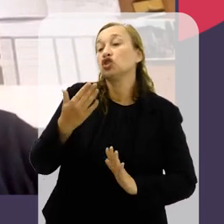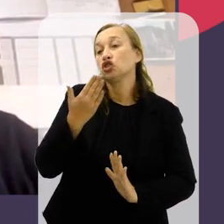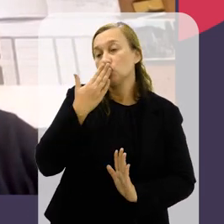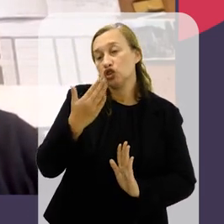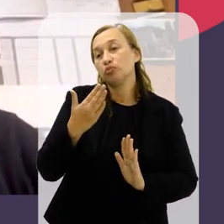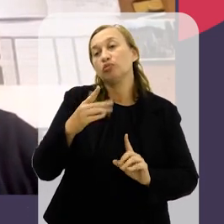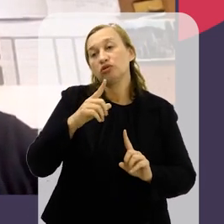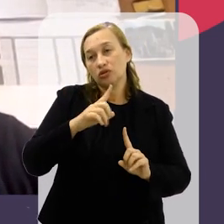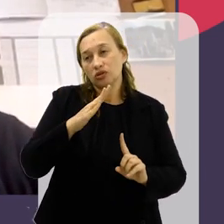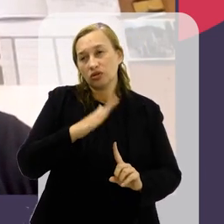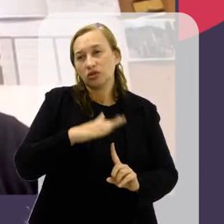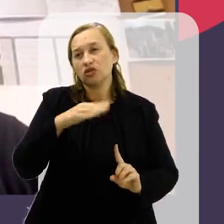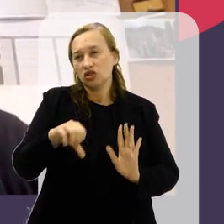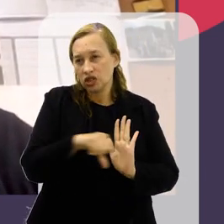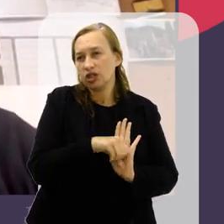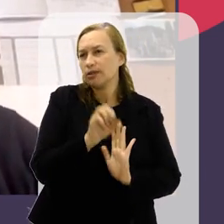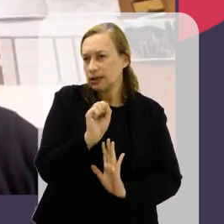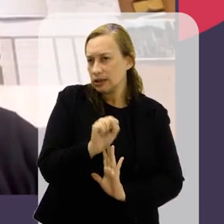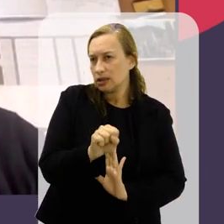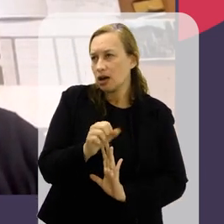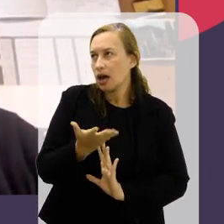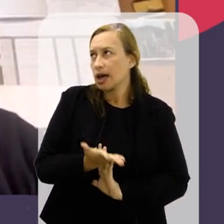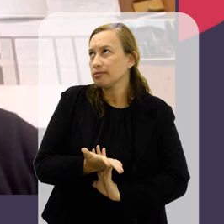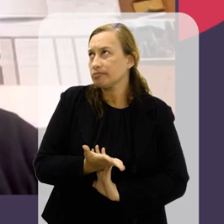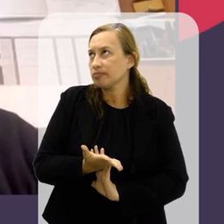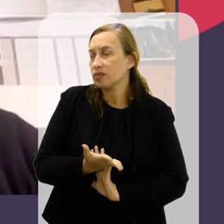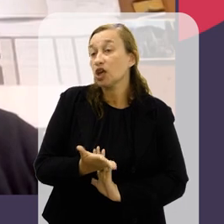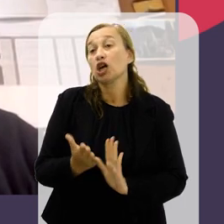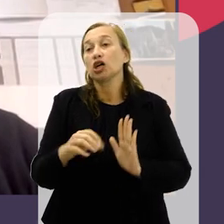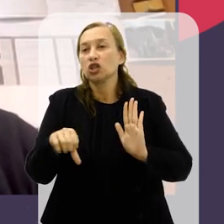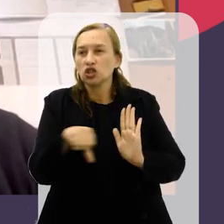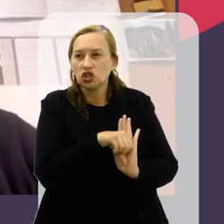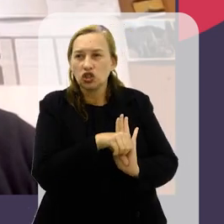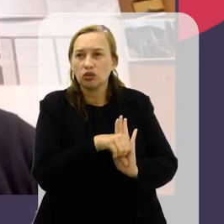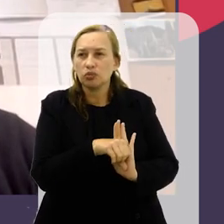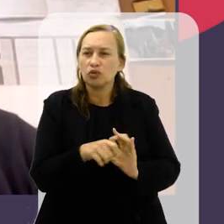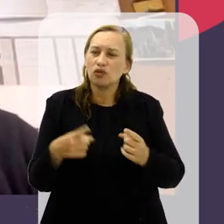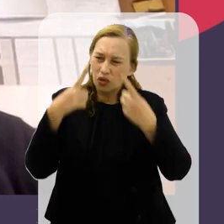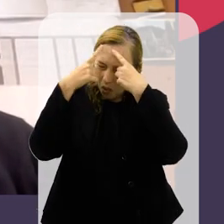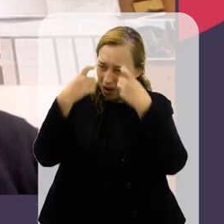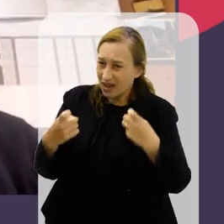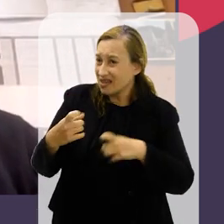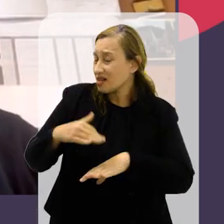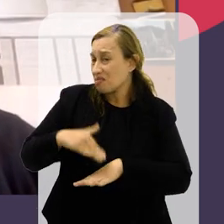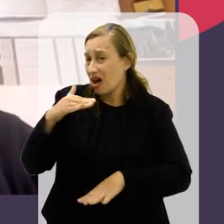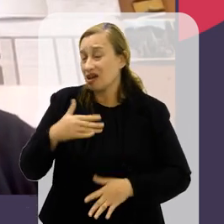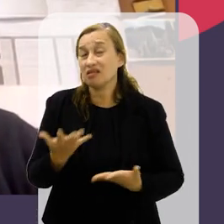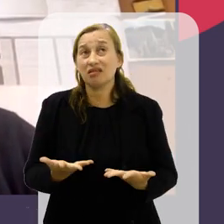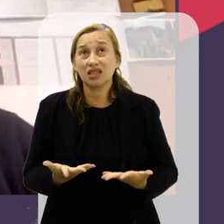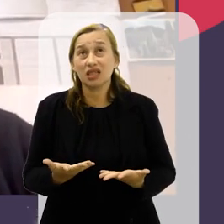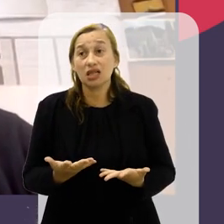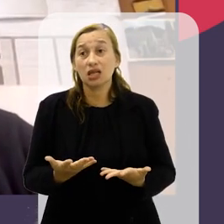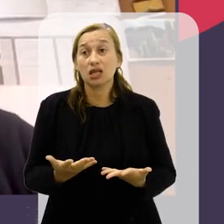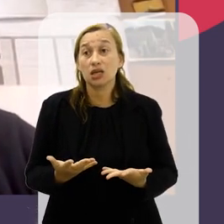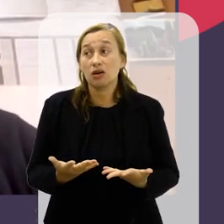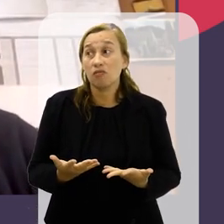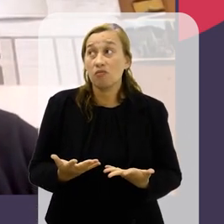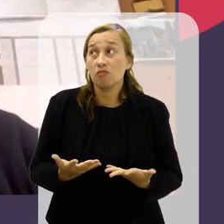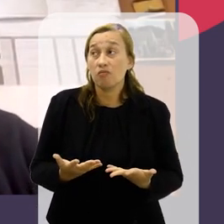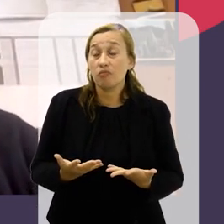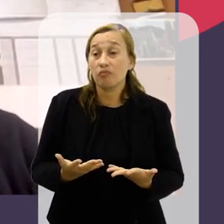sujeitas e, há certos tipos de crime, crimes que envolvem mais violência e